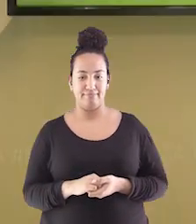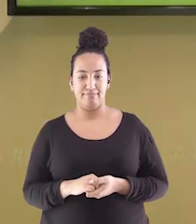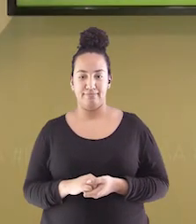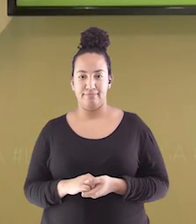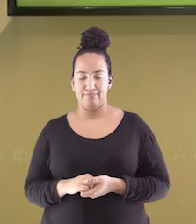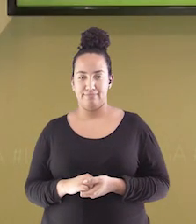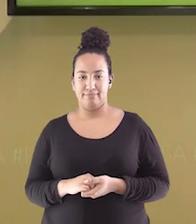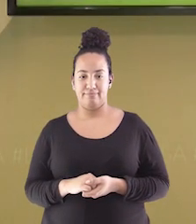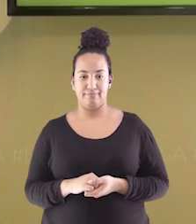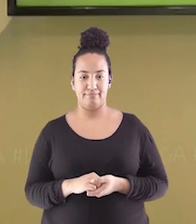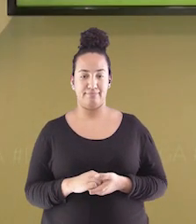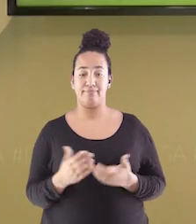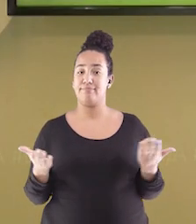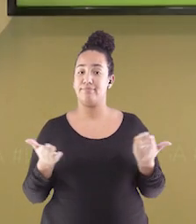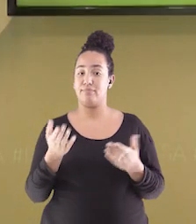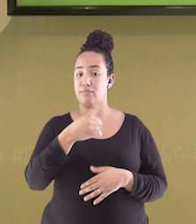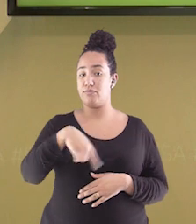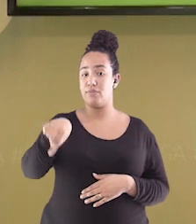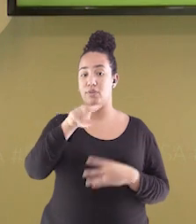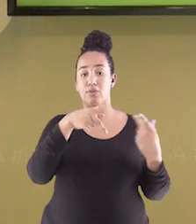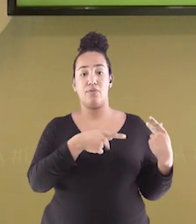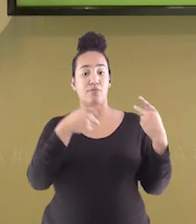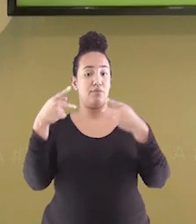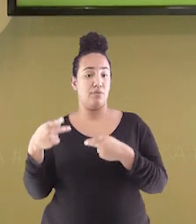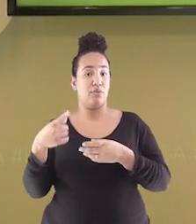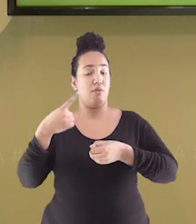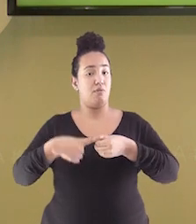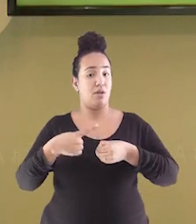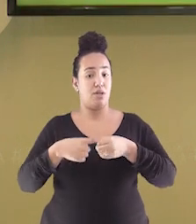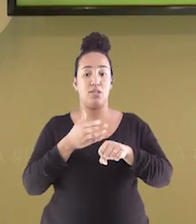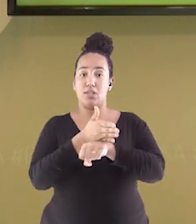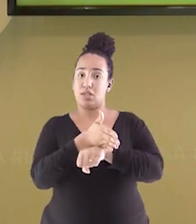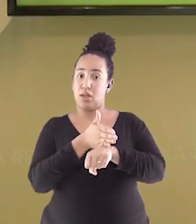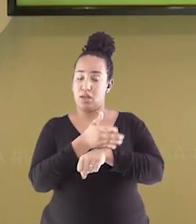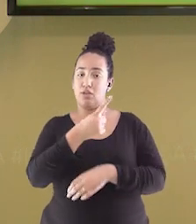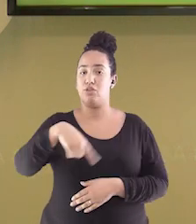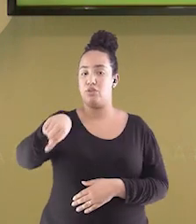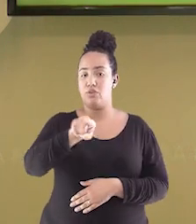Agora, iremos visitar o município de Serra para conhecer... ... ...